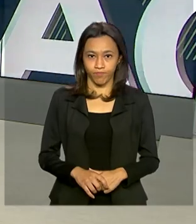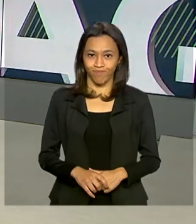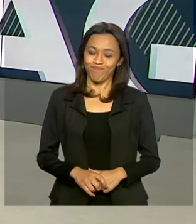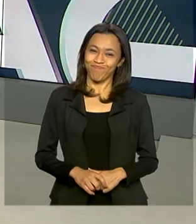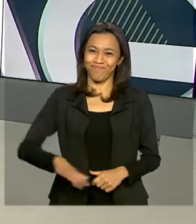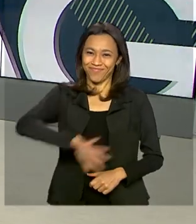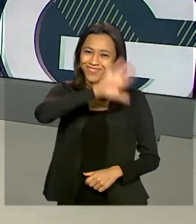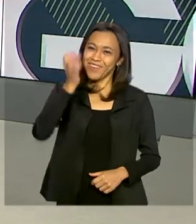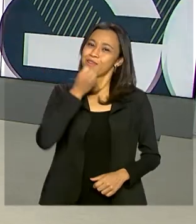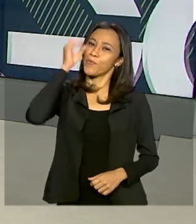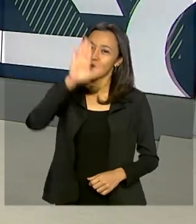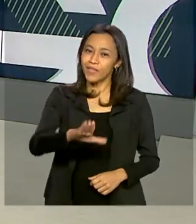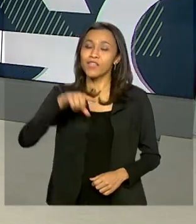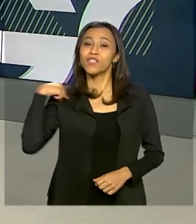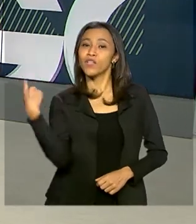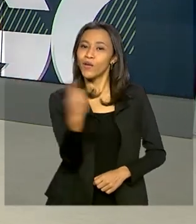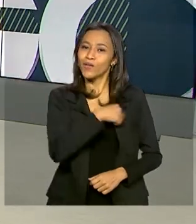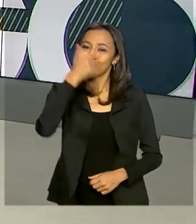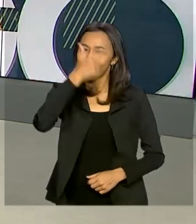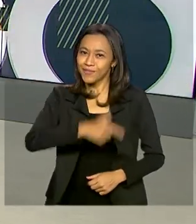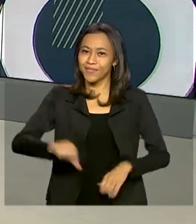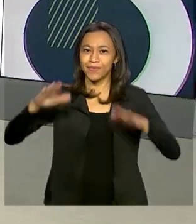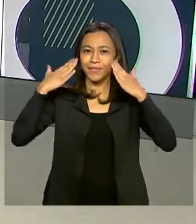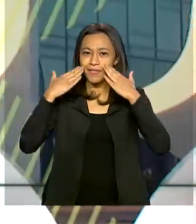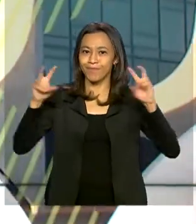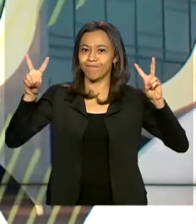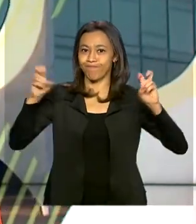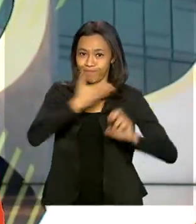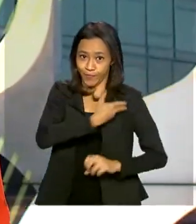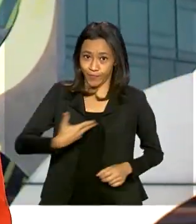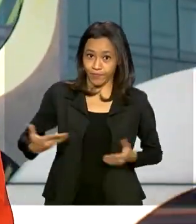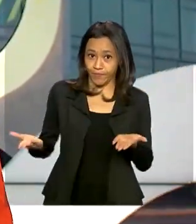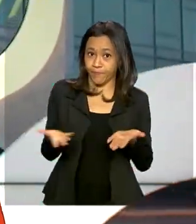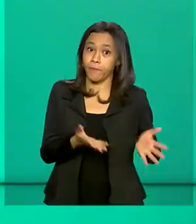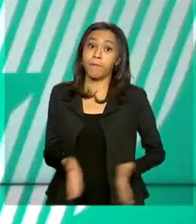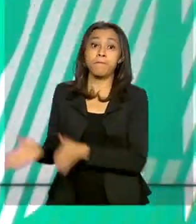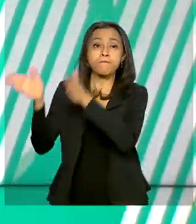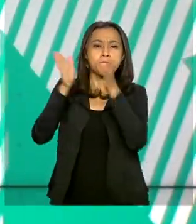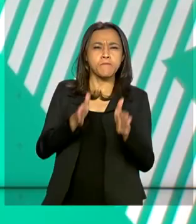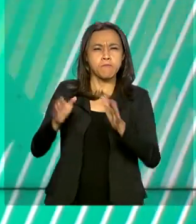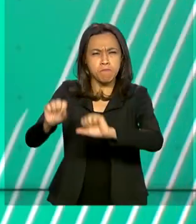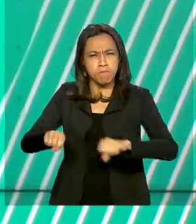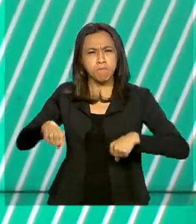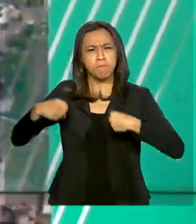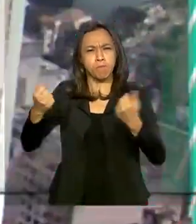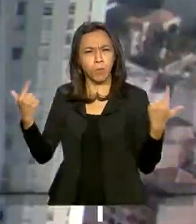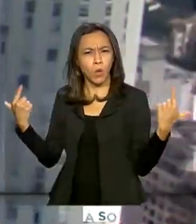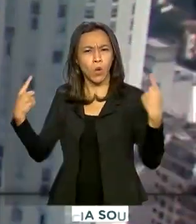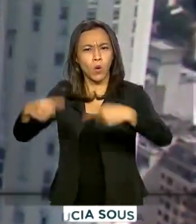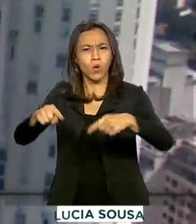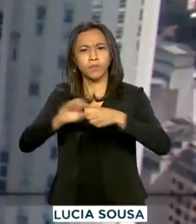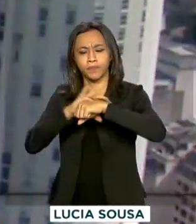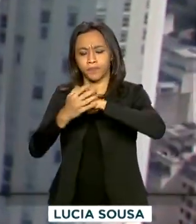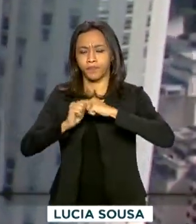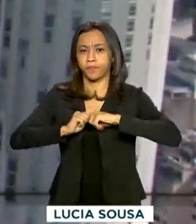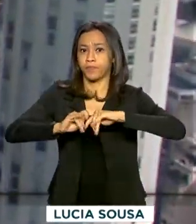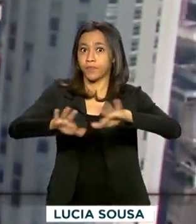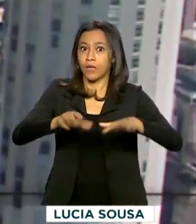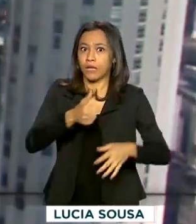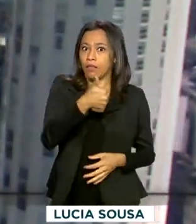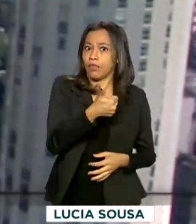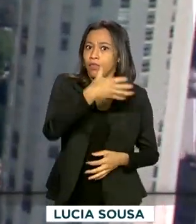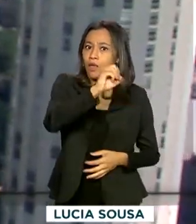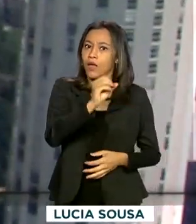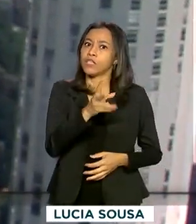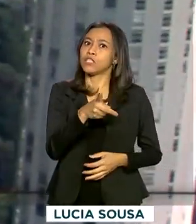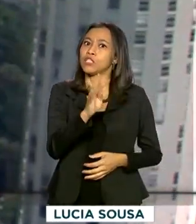Olá, boa tarde, estamos de volta com o Governo Agora. Reforço no combate ao coronavírus. 10 toneladas de material de